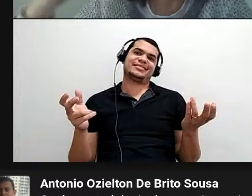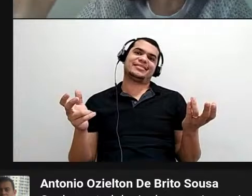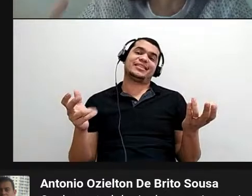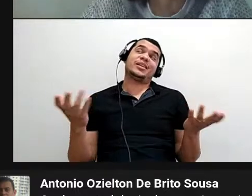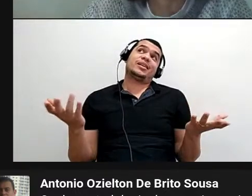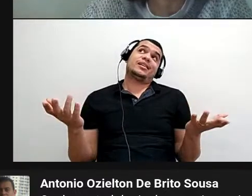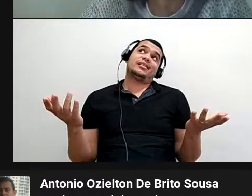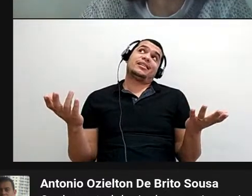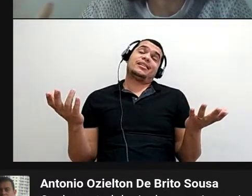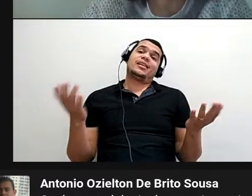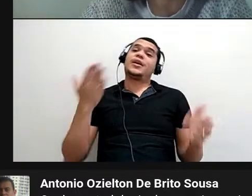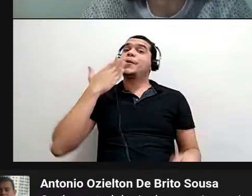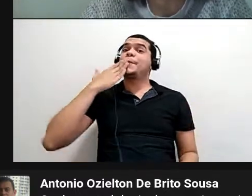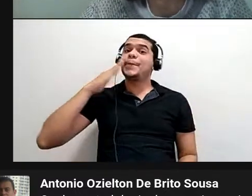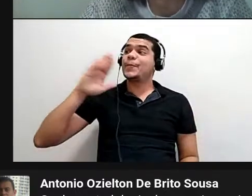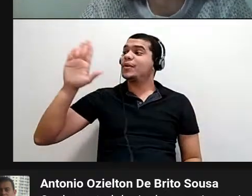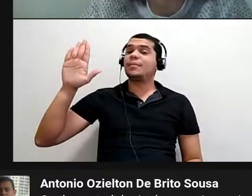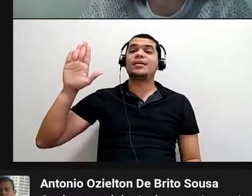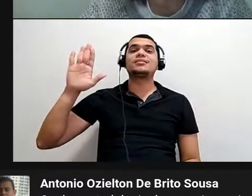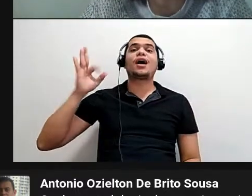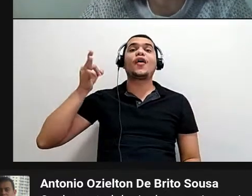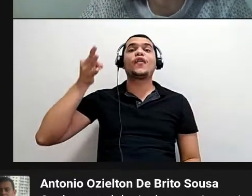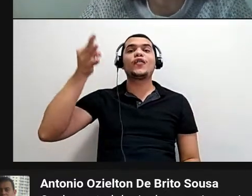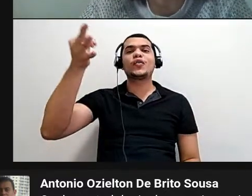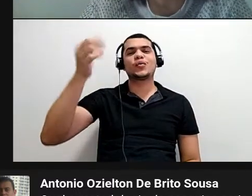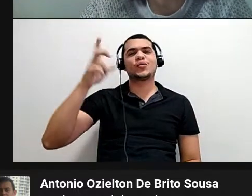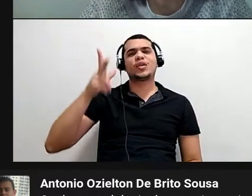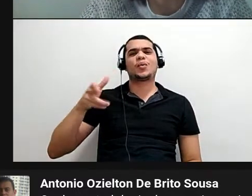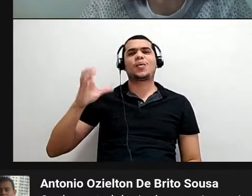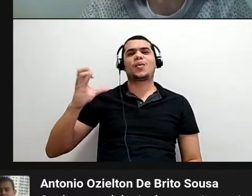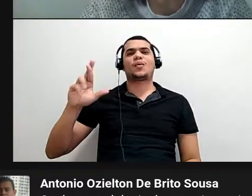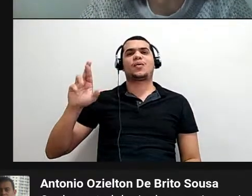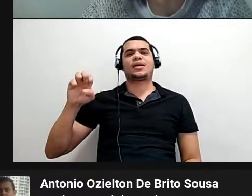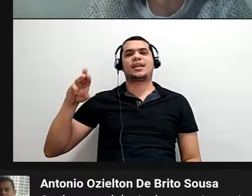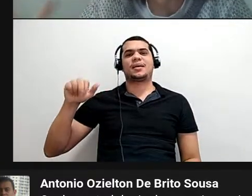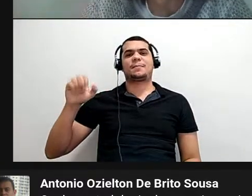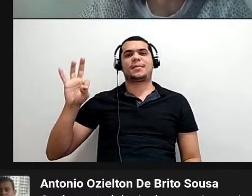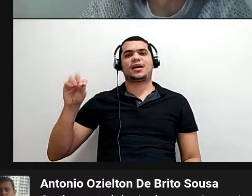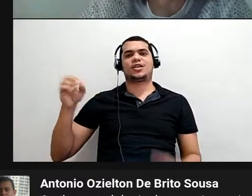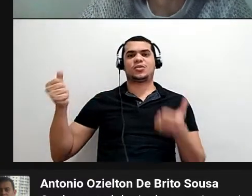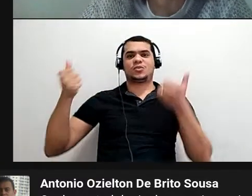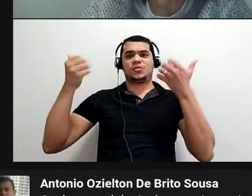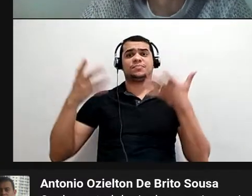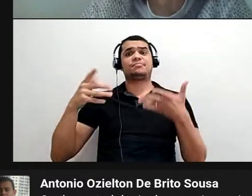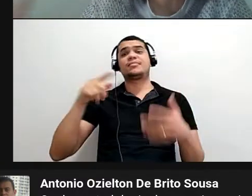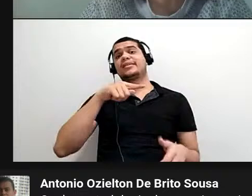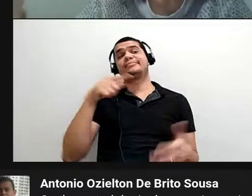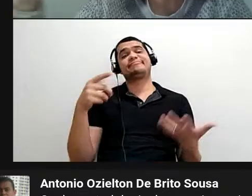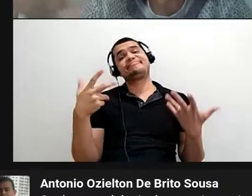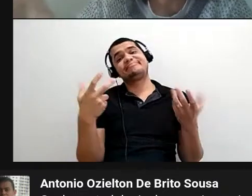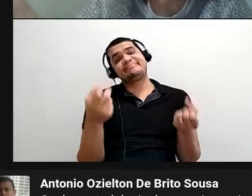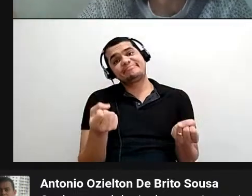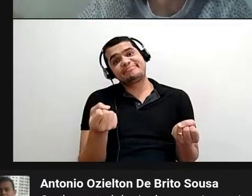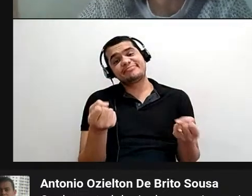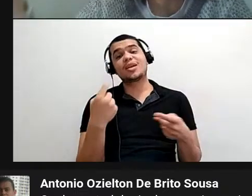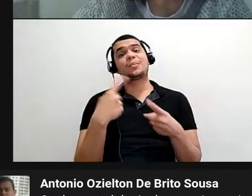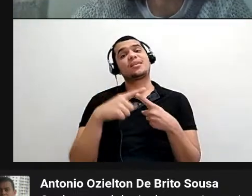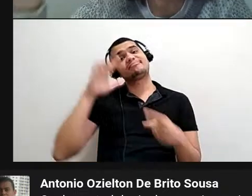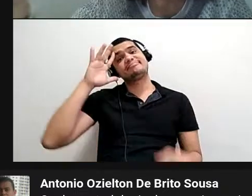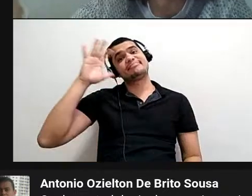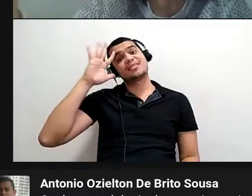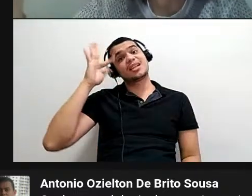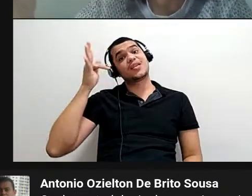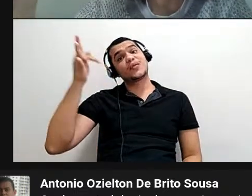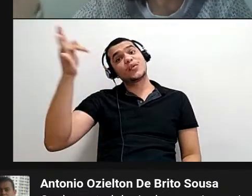uma promessa de futuro, o que o Krenak gosta de falar muito, né? Então, você se submete porque existe uma promessa de que no